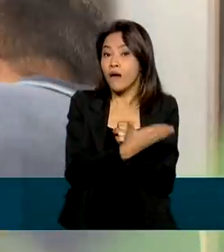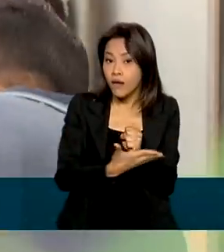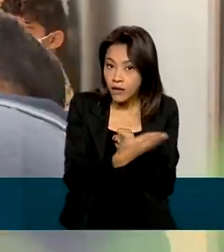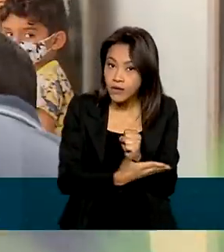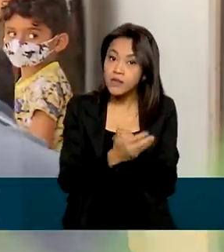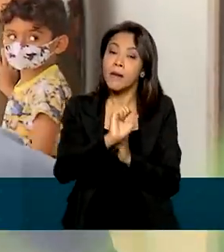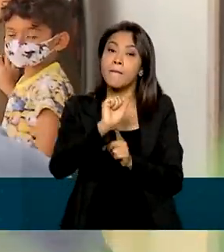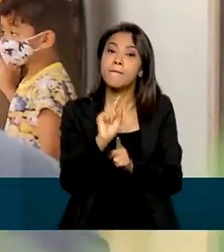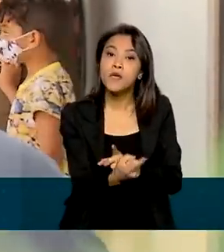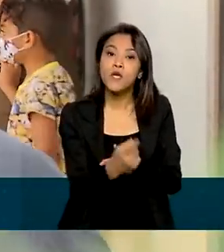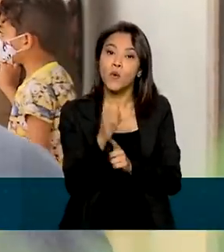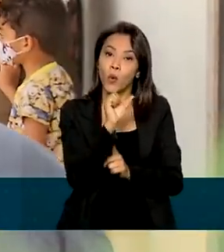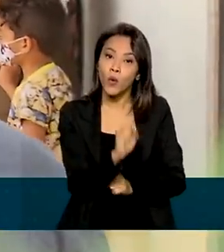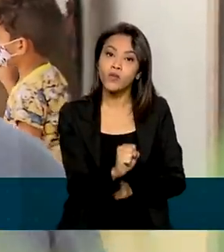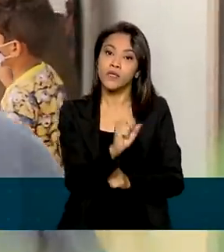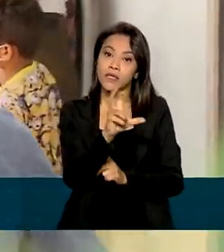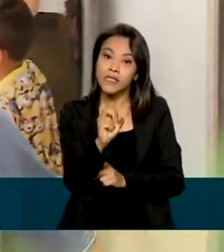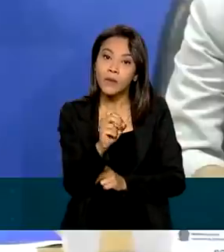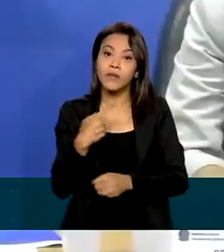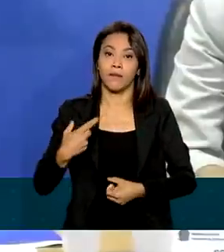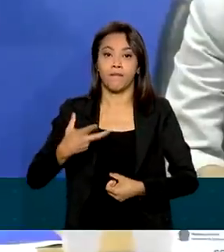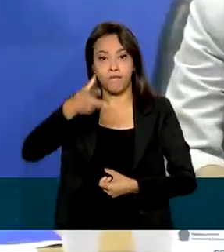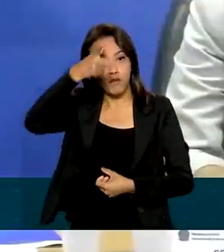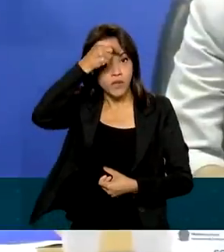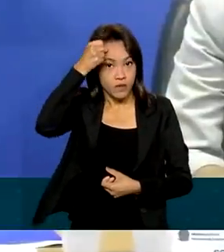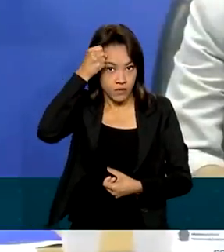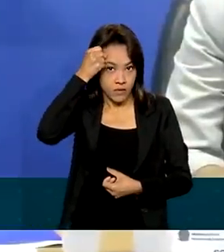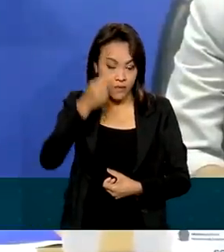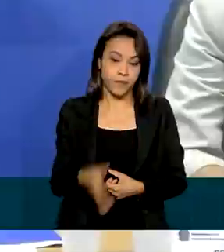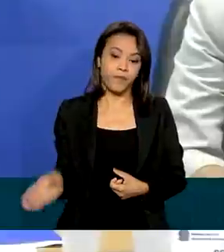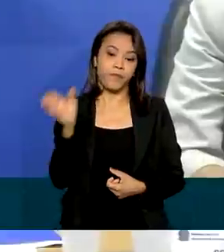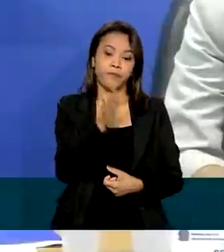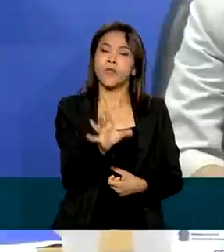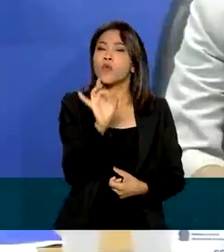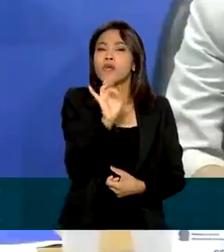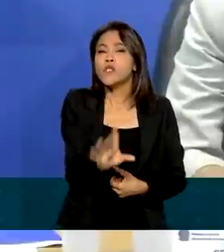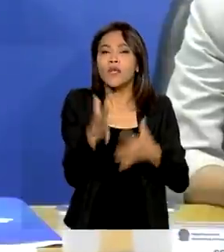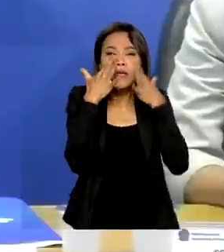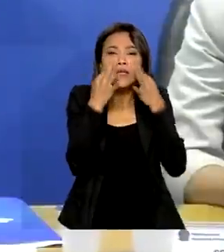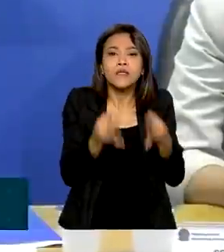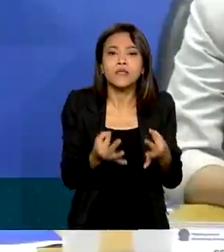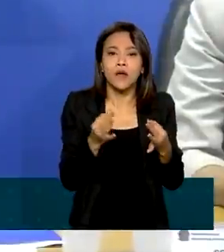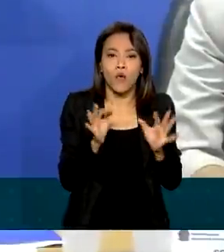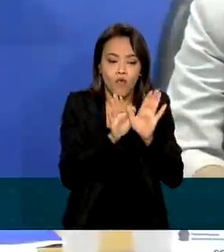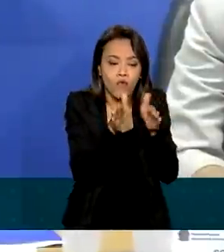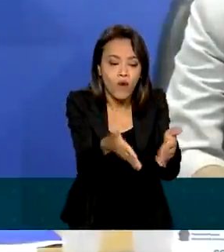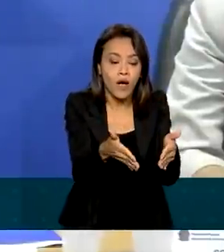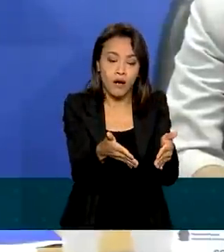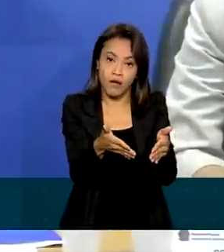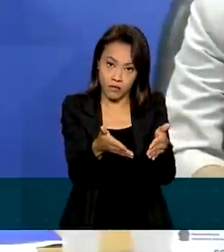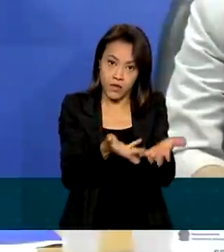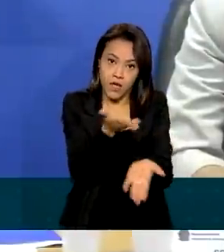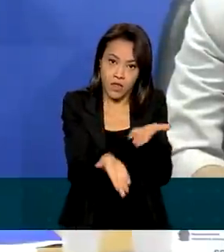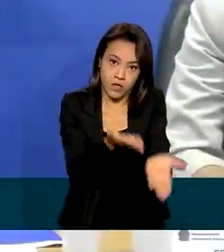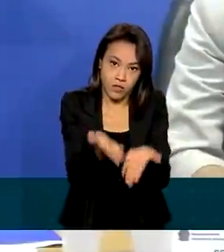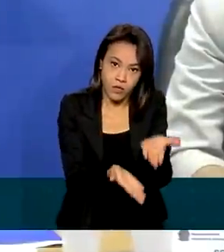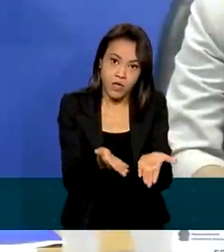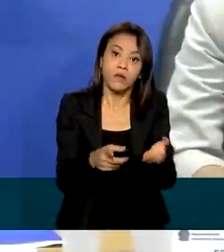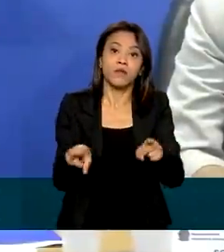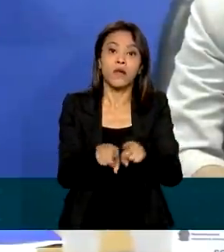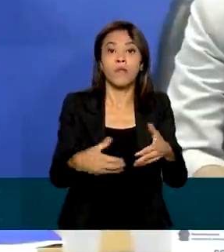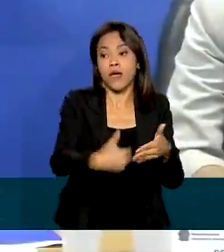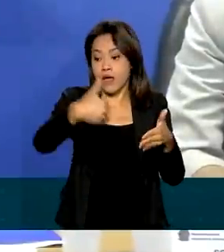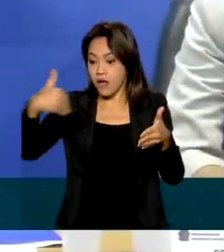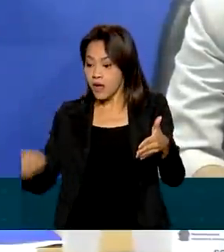de 1.850 municípios. Não é só na atenção especializada que se faz esse enfrentamento. É na